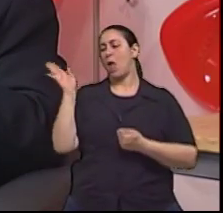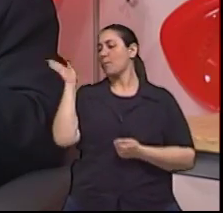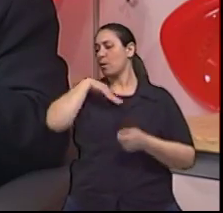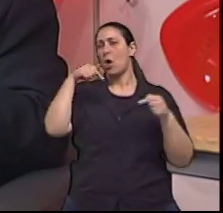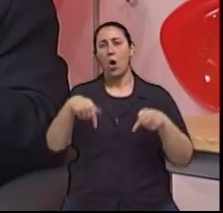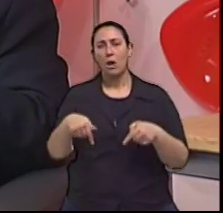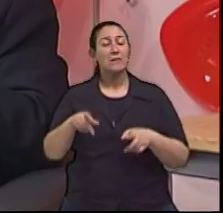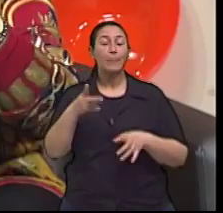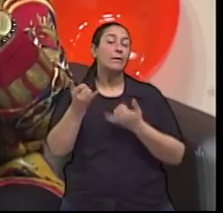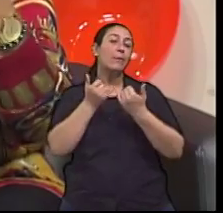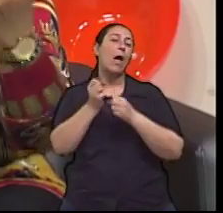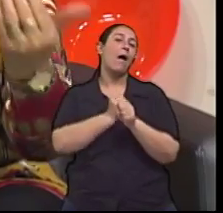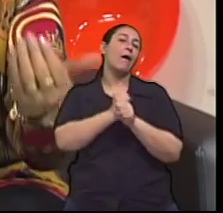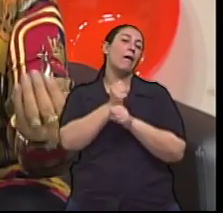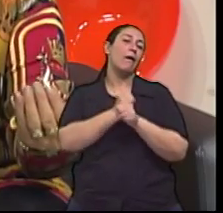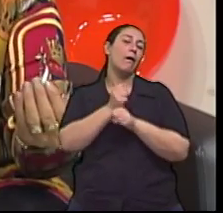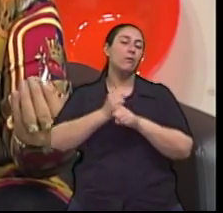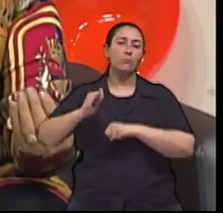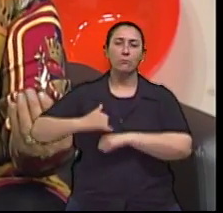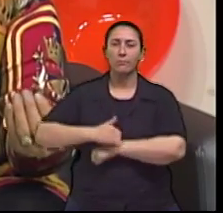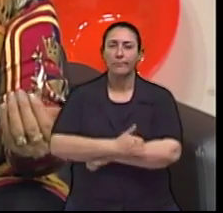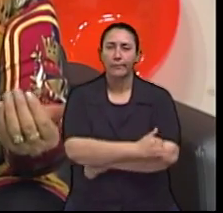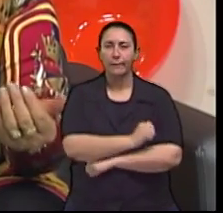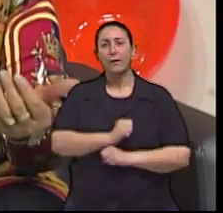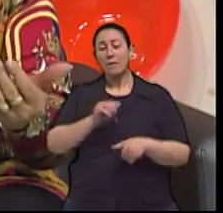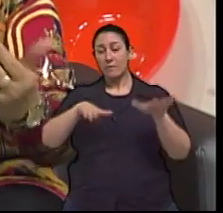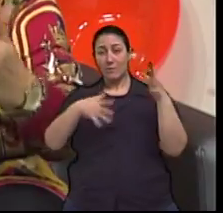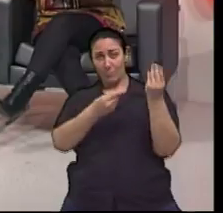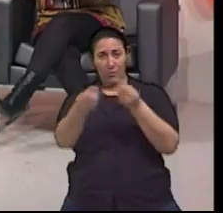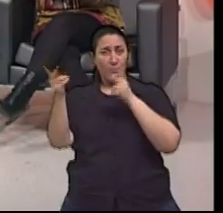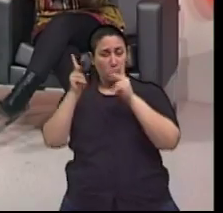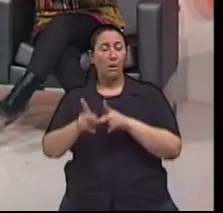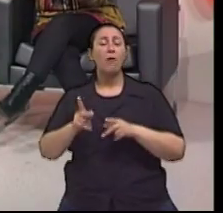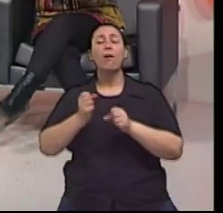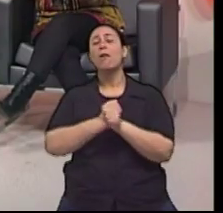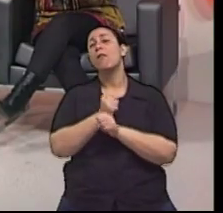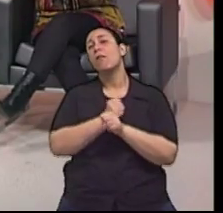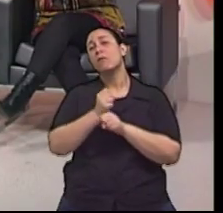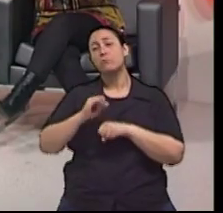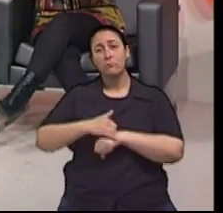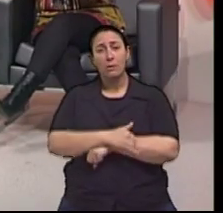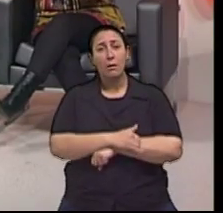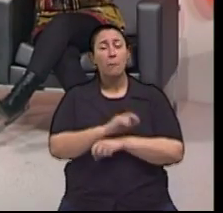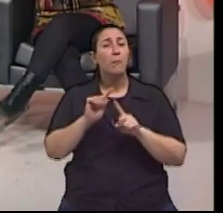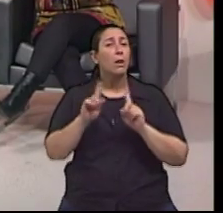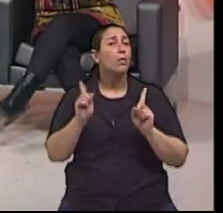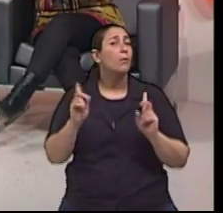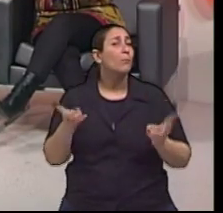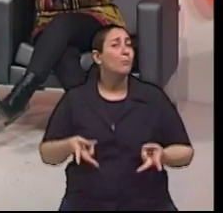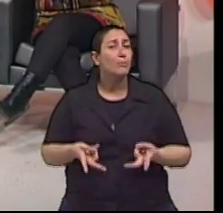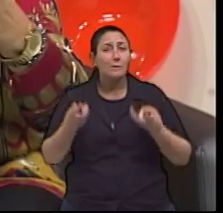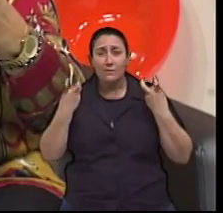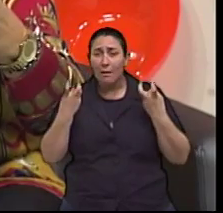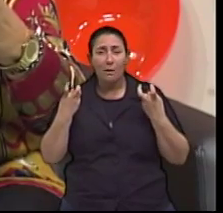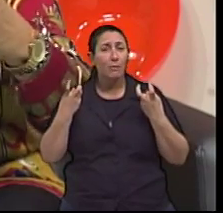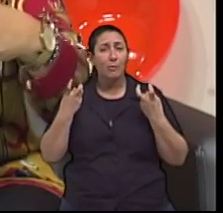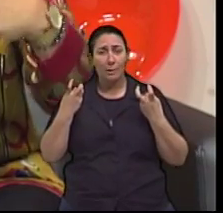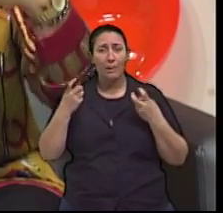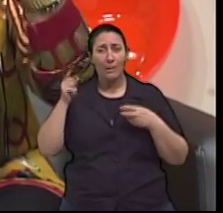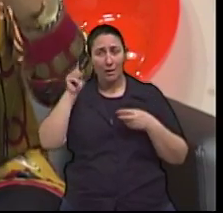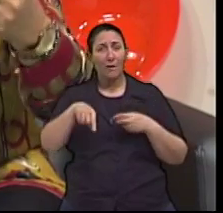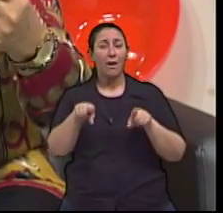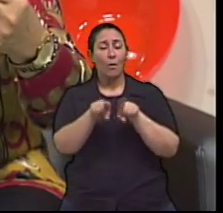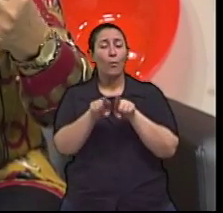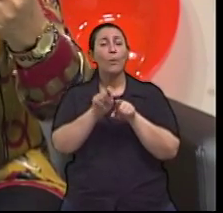sobrepeso, ou uma vida com obesidade, muitas vezes, e não se dá conta que a conta, até rimou, né?